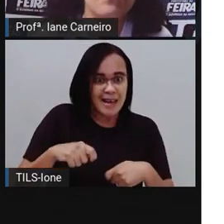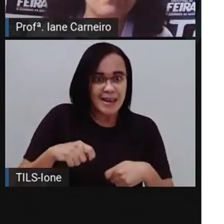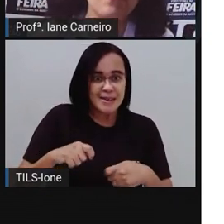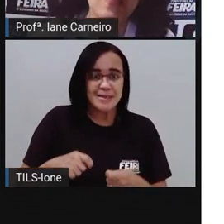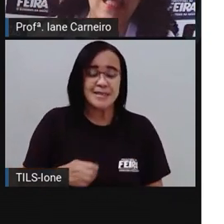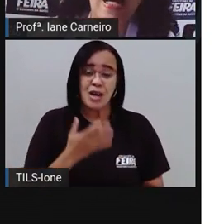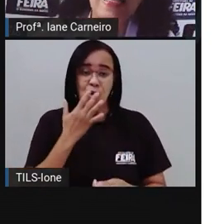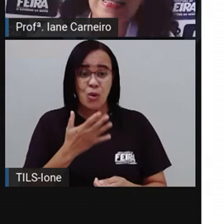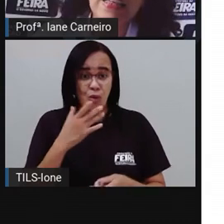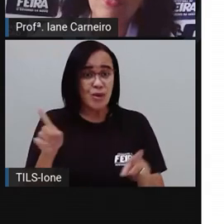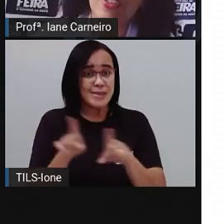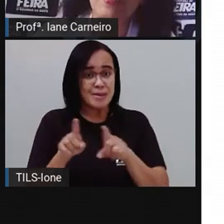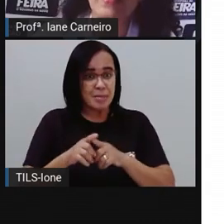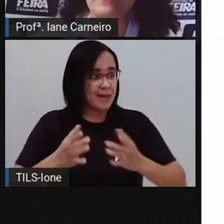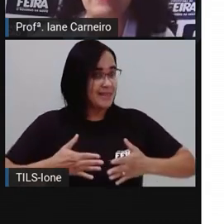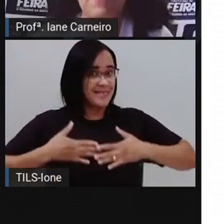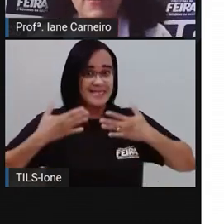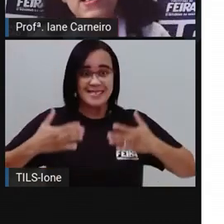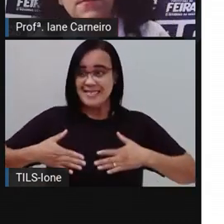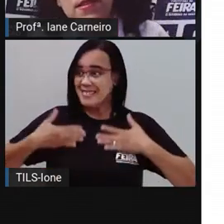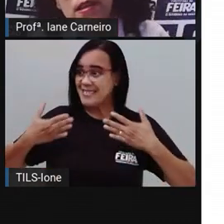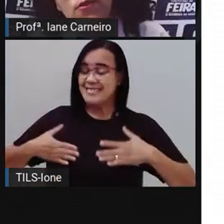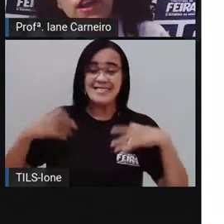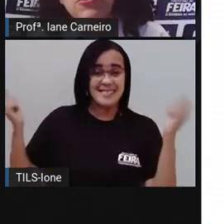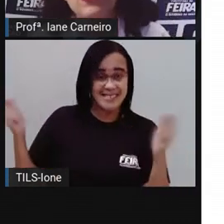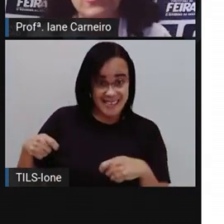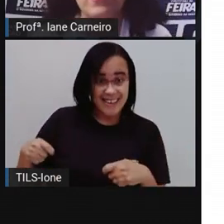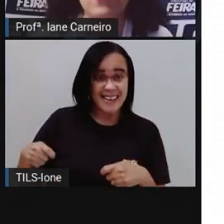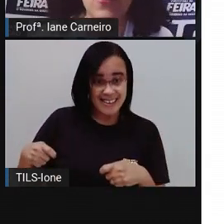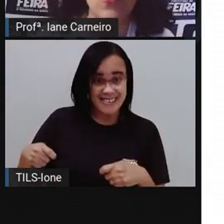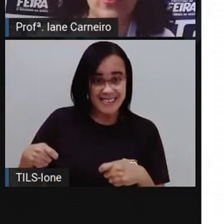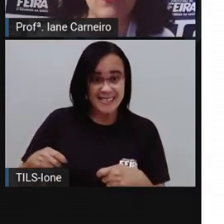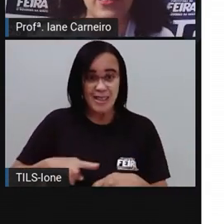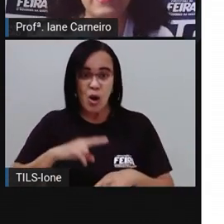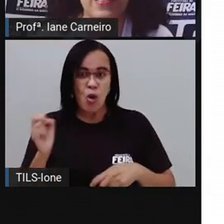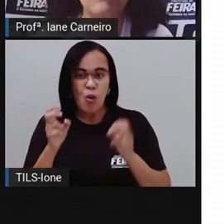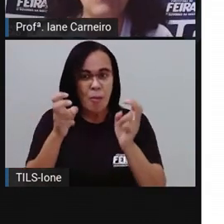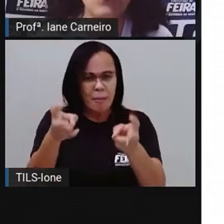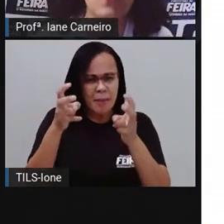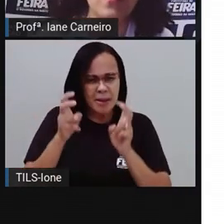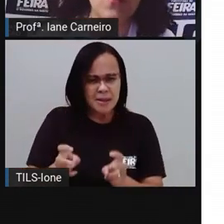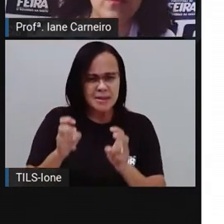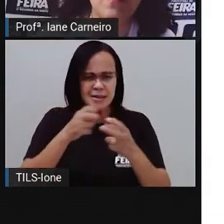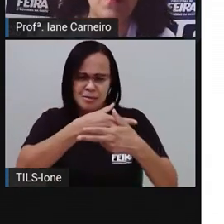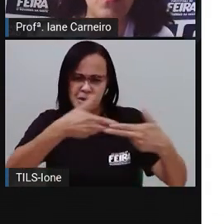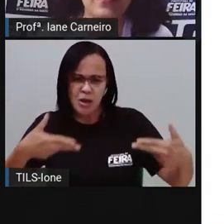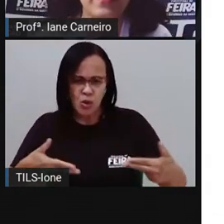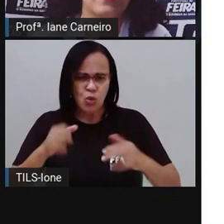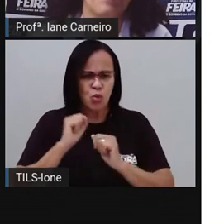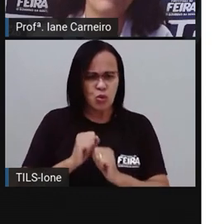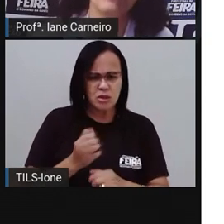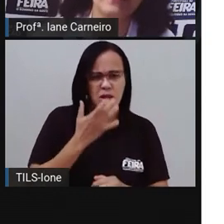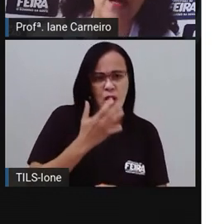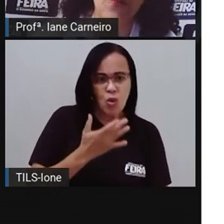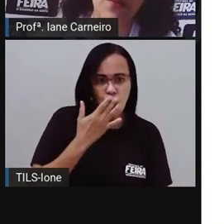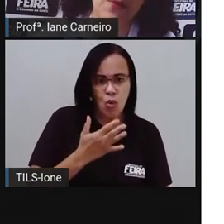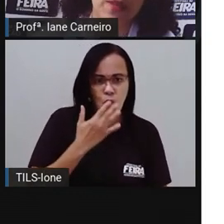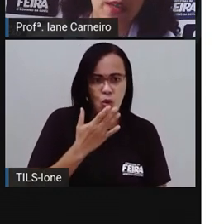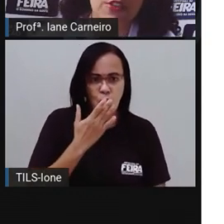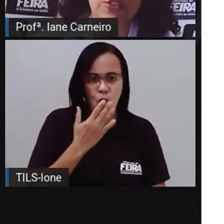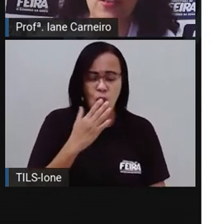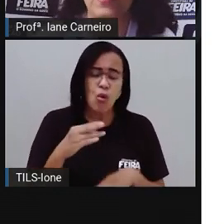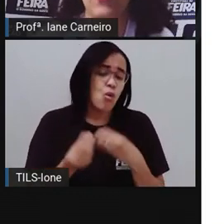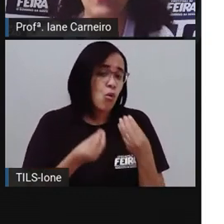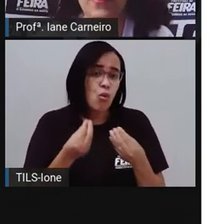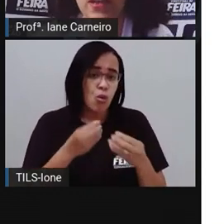Então, além disso, da percepção que a gente tem das cores, né? E de como as cores podem mudar o meio